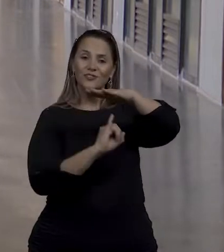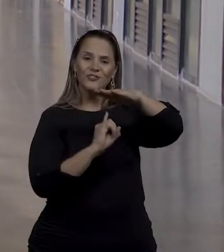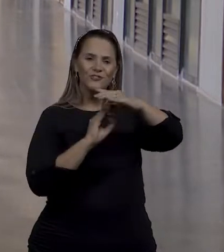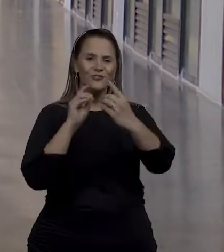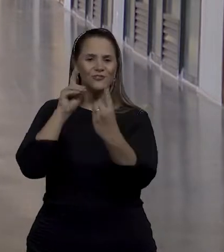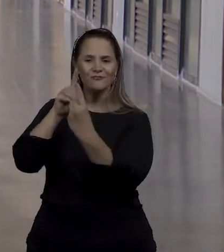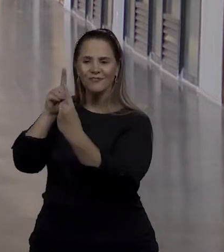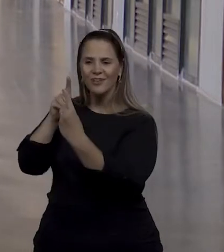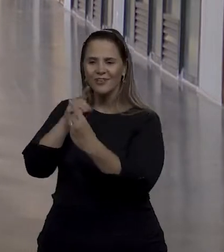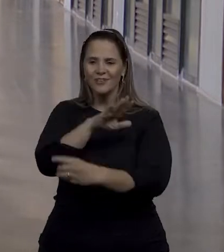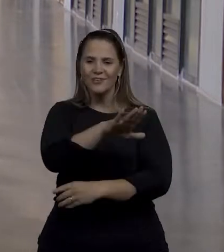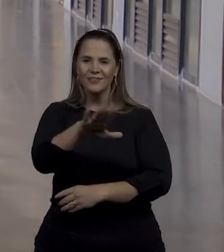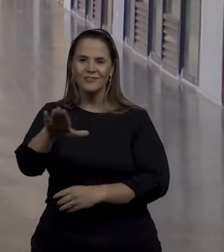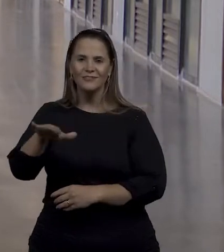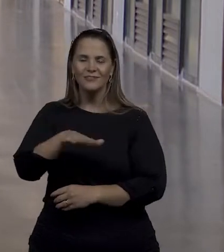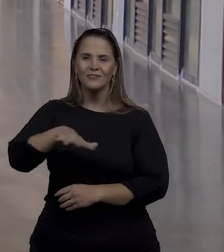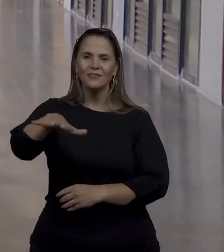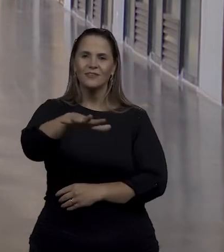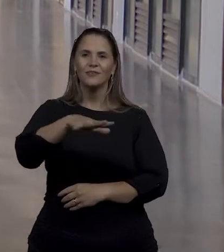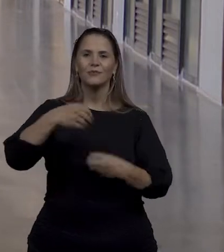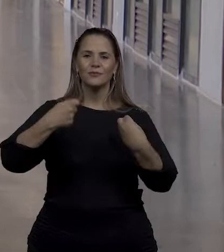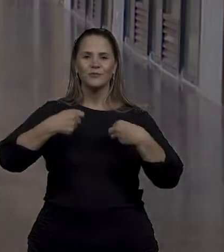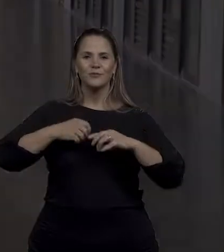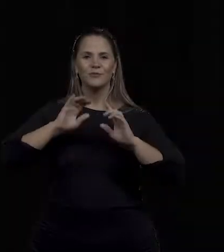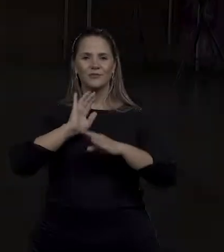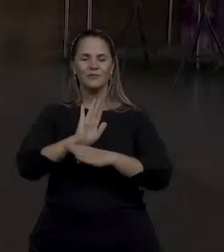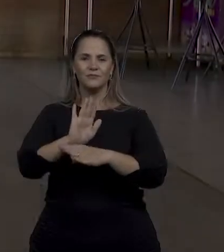esse público com os recursos que sejam necessários.